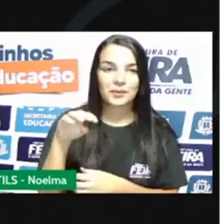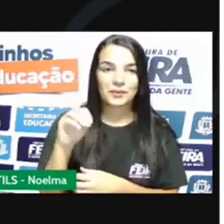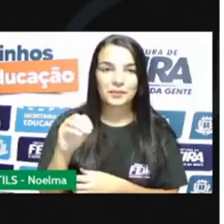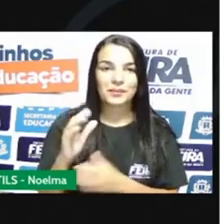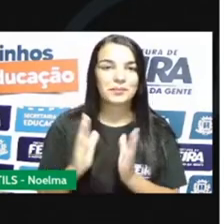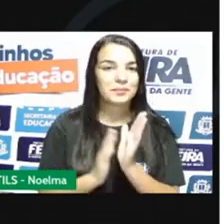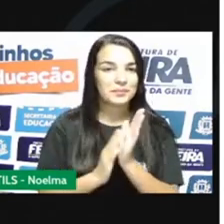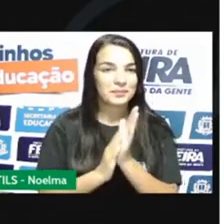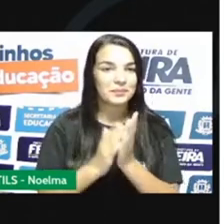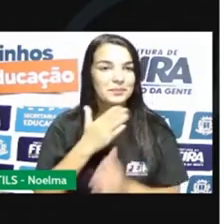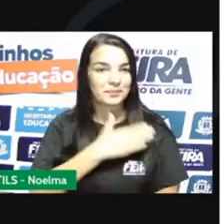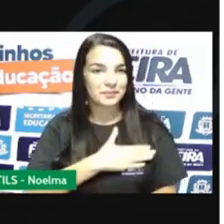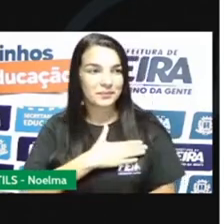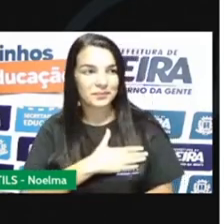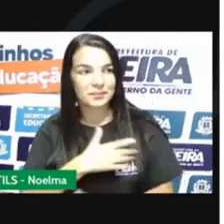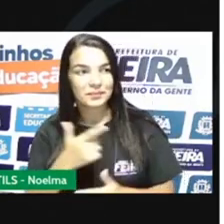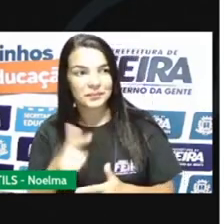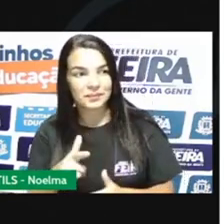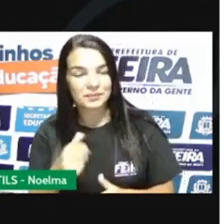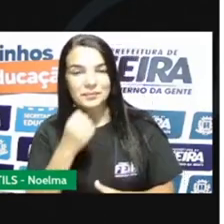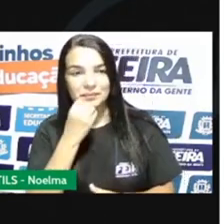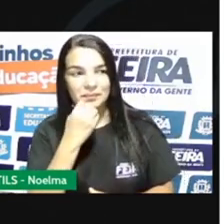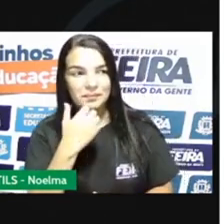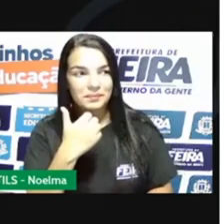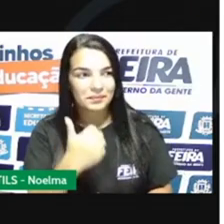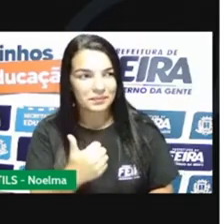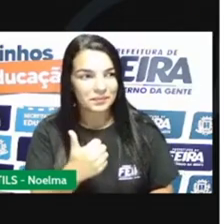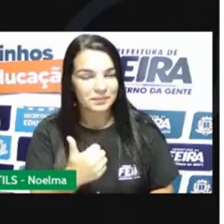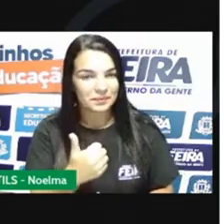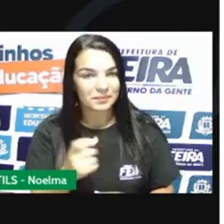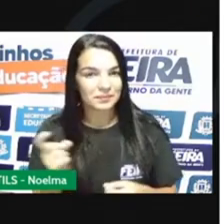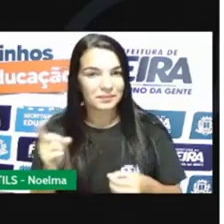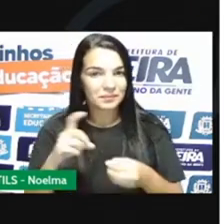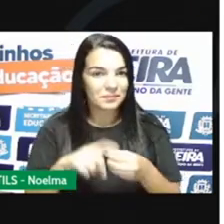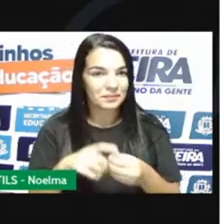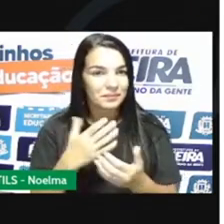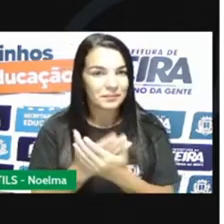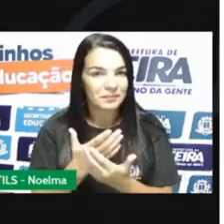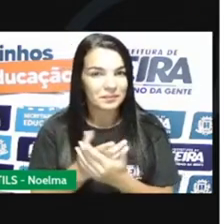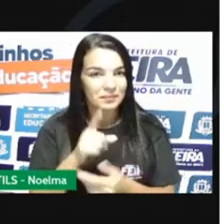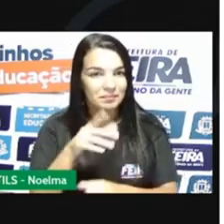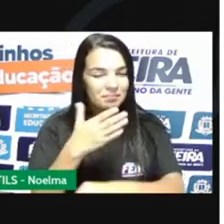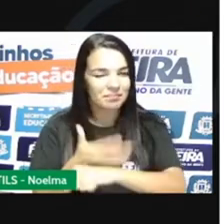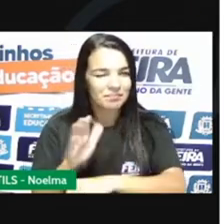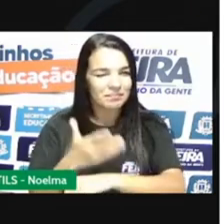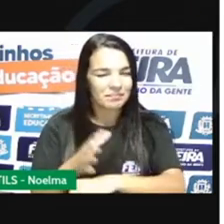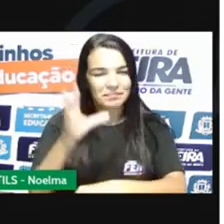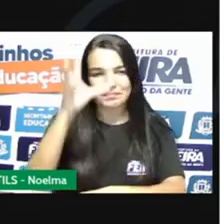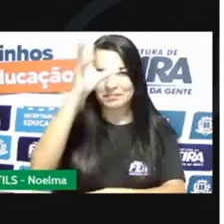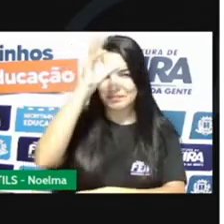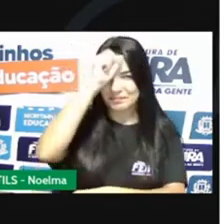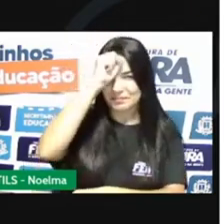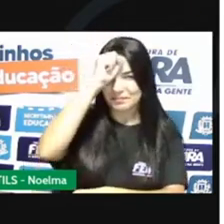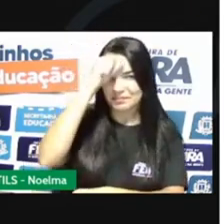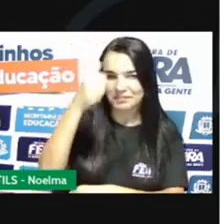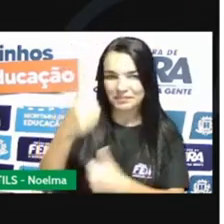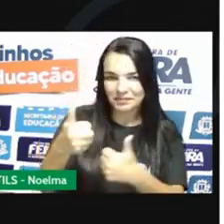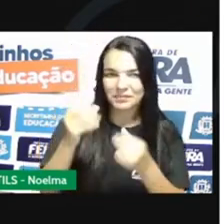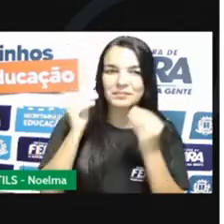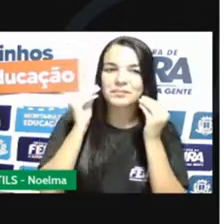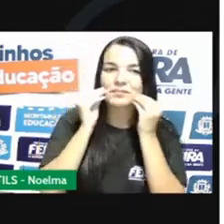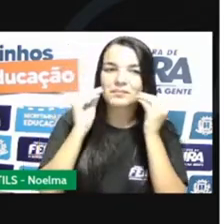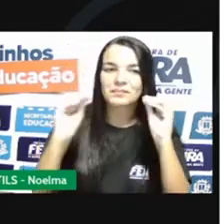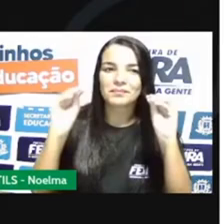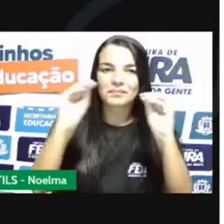Gostaram? Pois é. Vamos voltar à aula para que vocês possam aí exercitar o que vocês aprenderam hoje. Beijinhos.